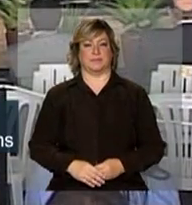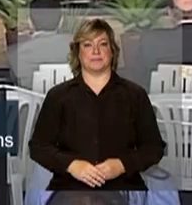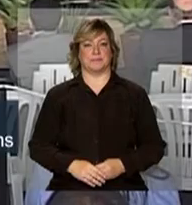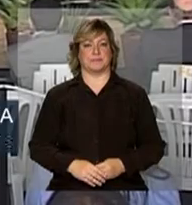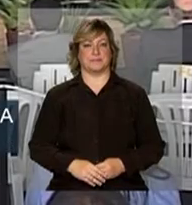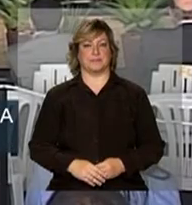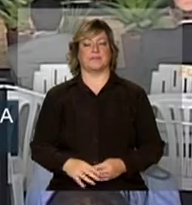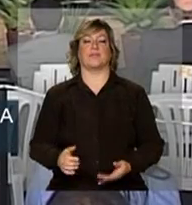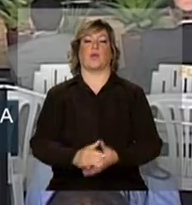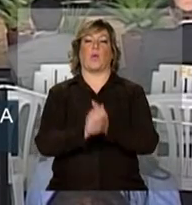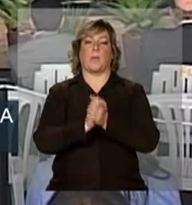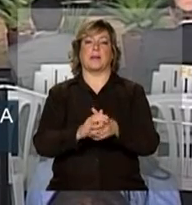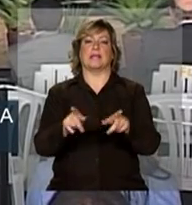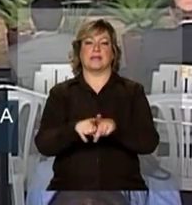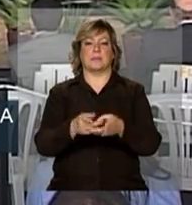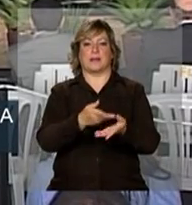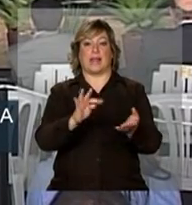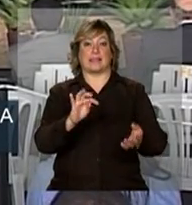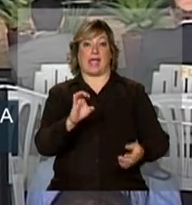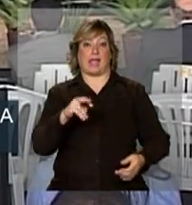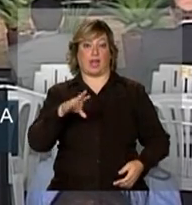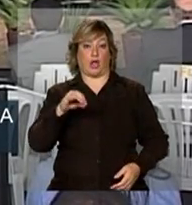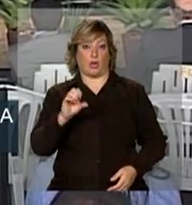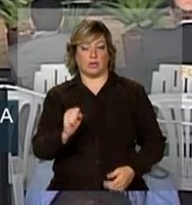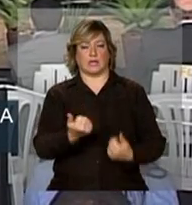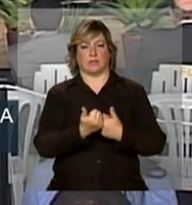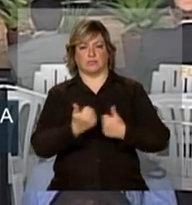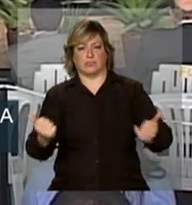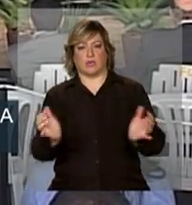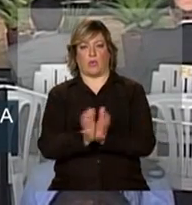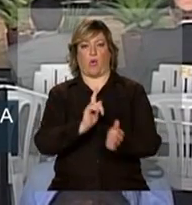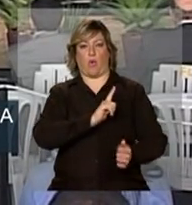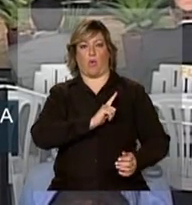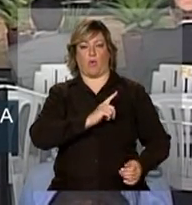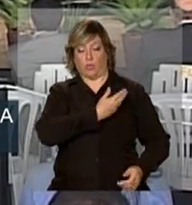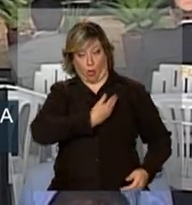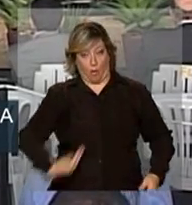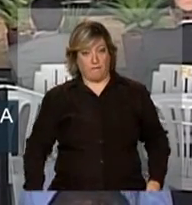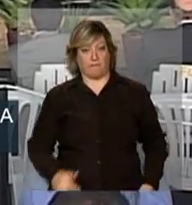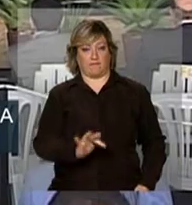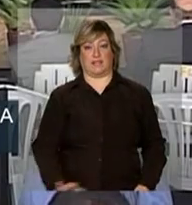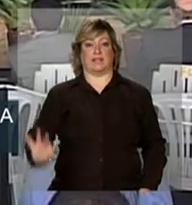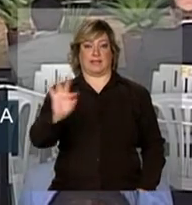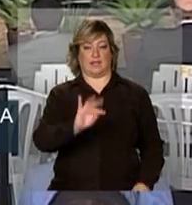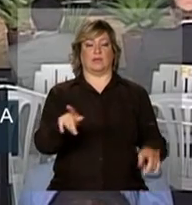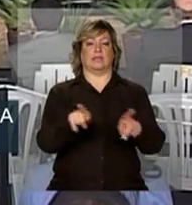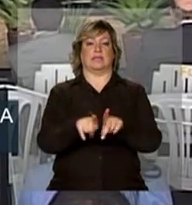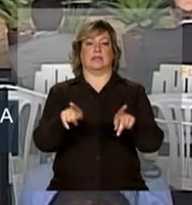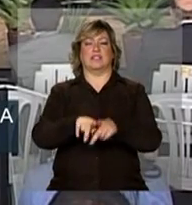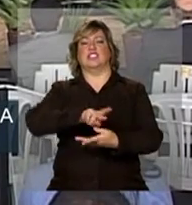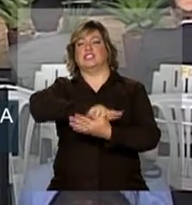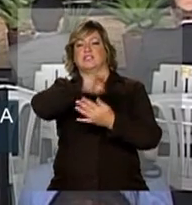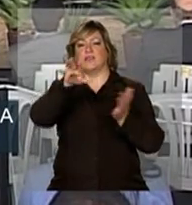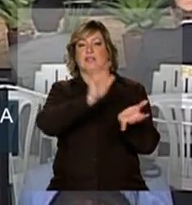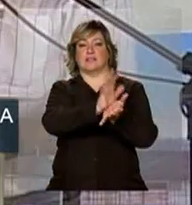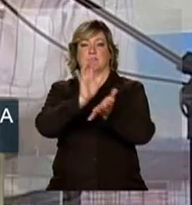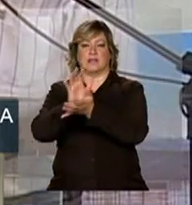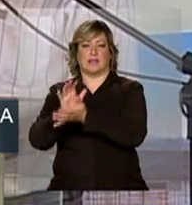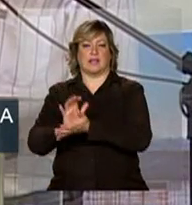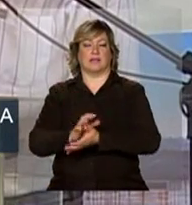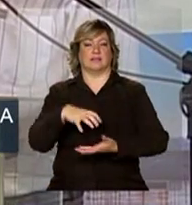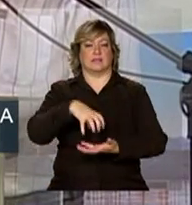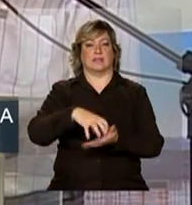E cumprimentar também os técnicos, assessores do governo federal e os diversos órgãos de autarquia que têm